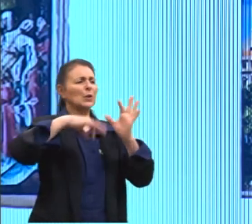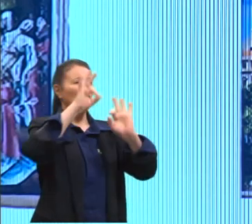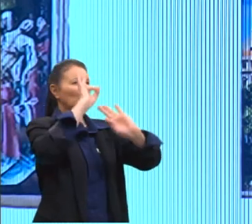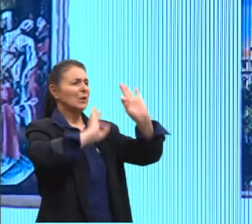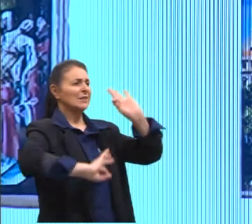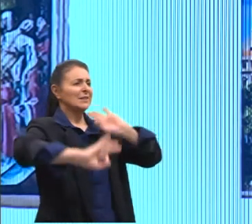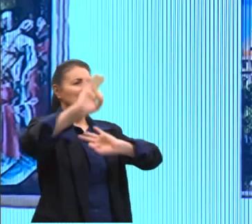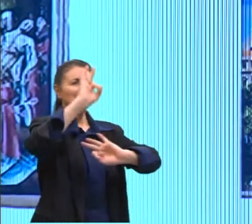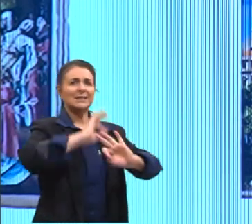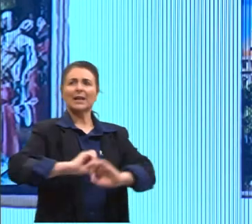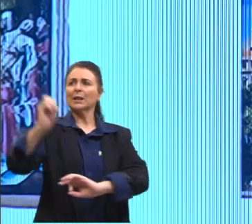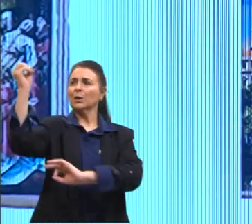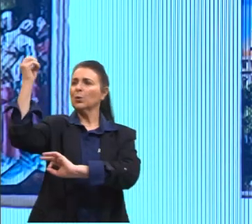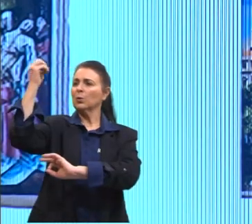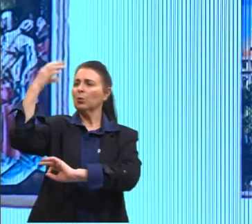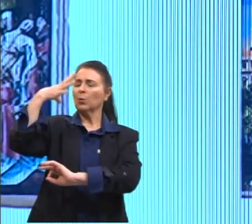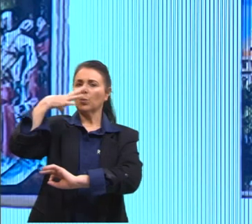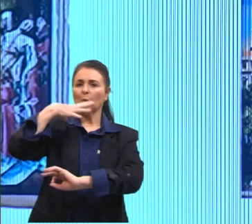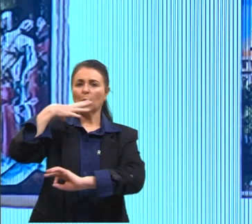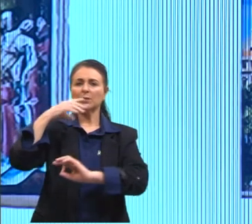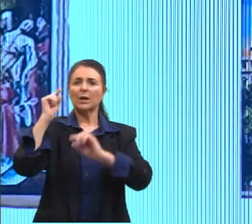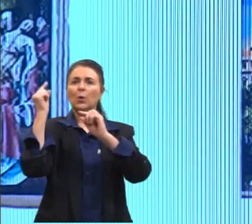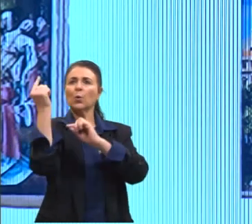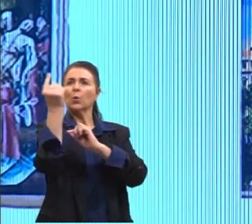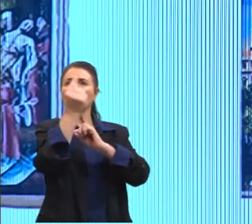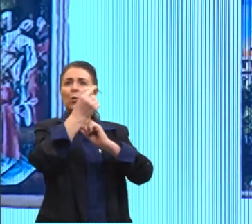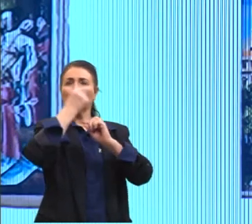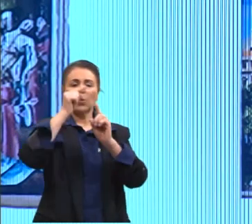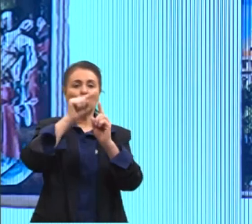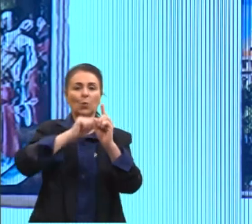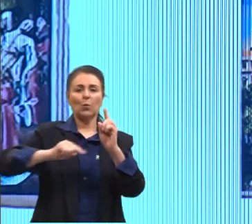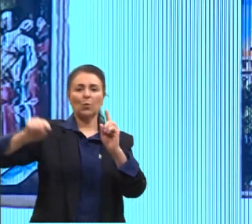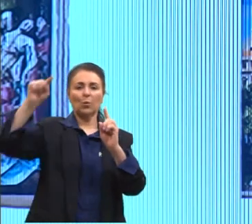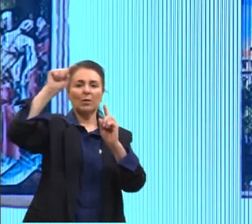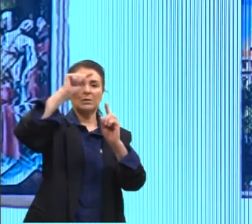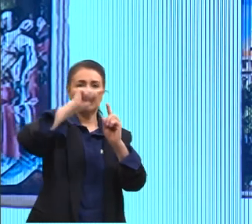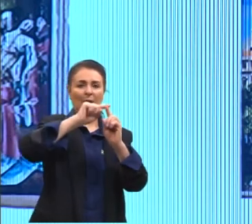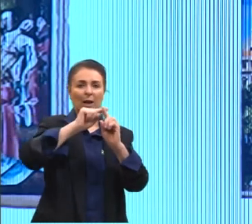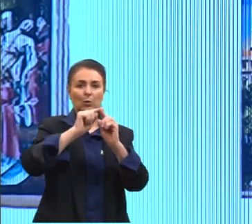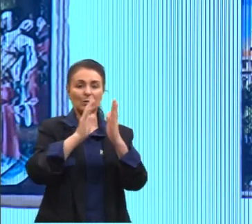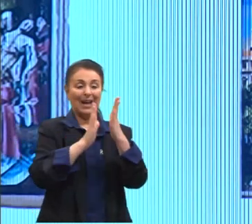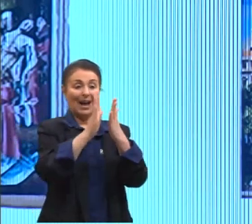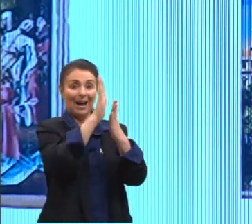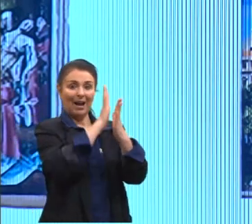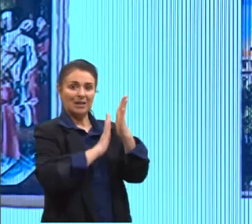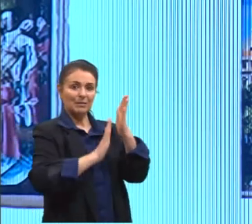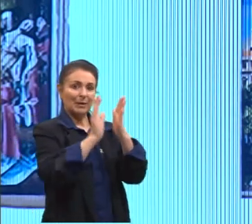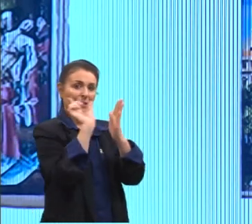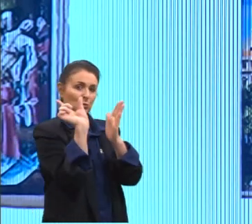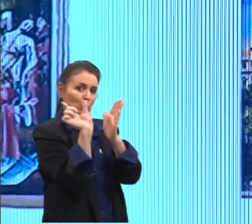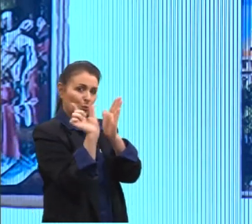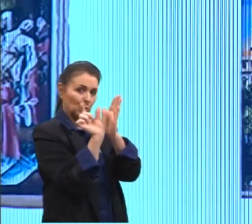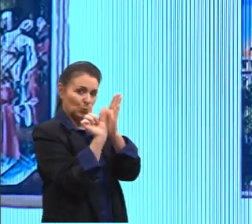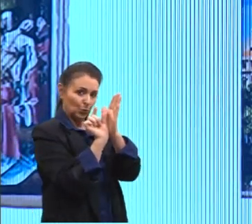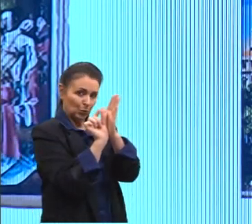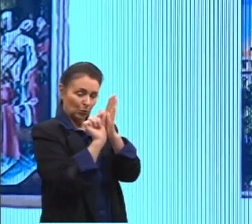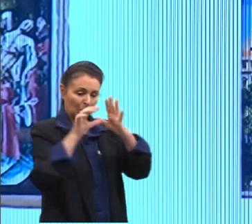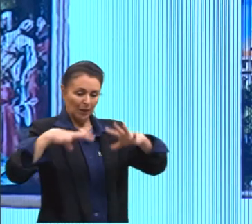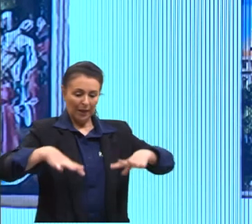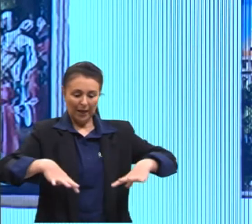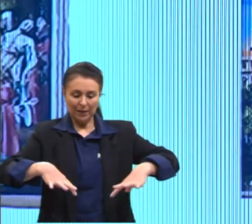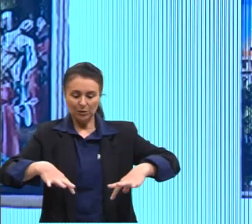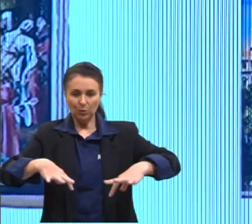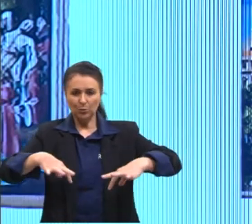uma igreja com os arcos ojivais, com as paredes mais finas, torres muito